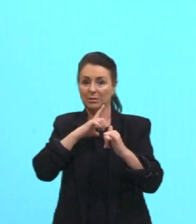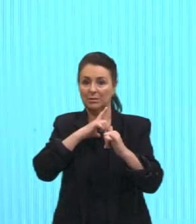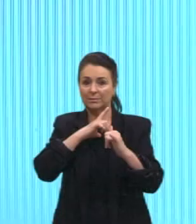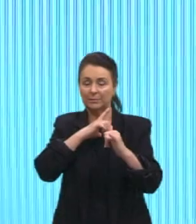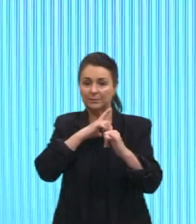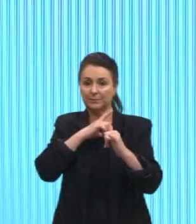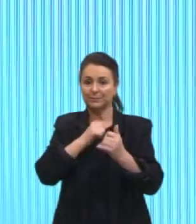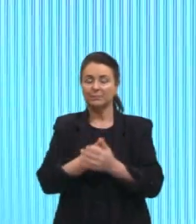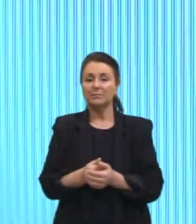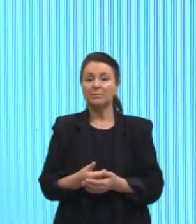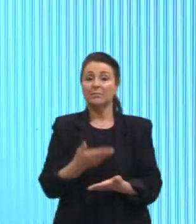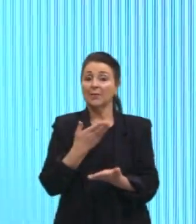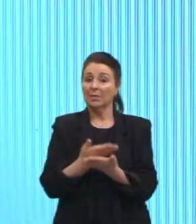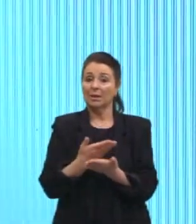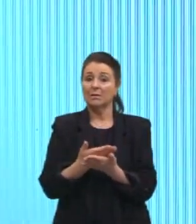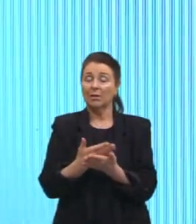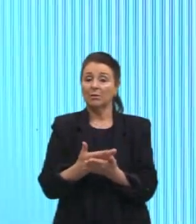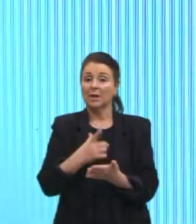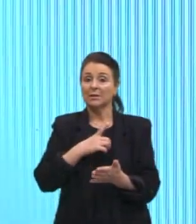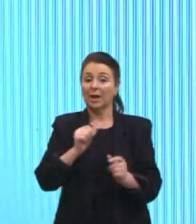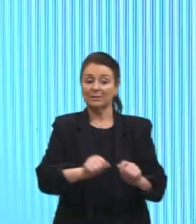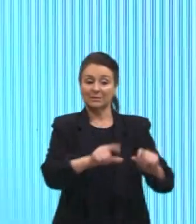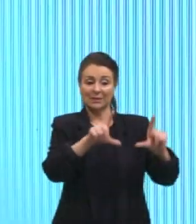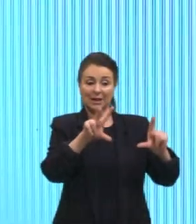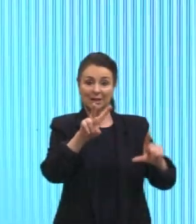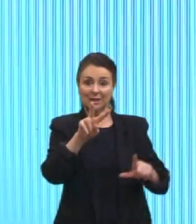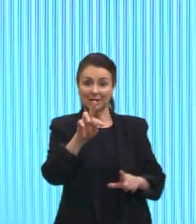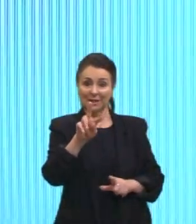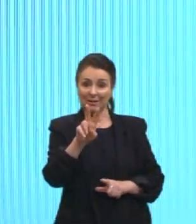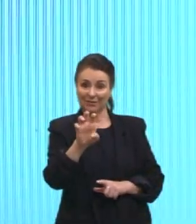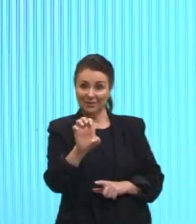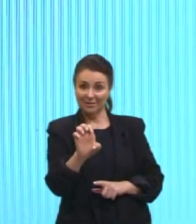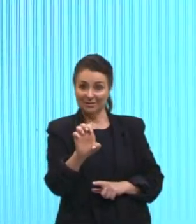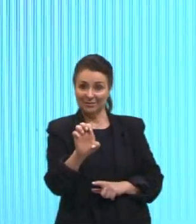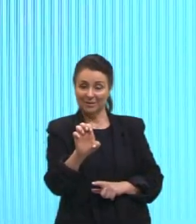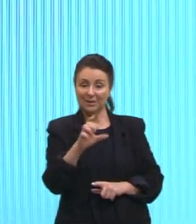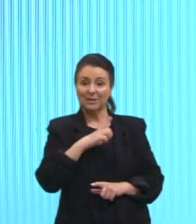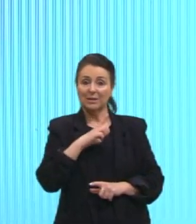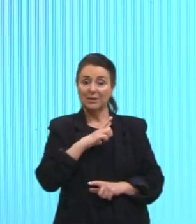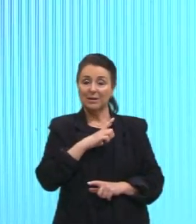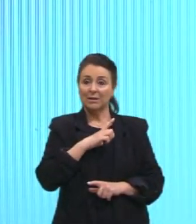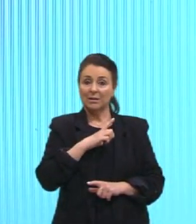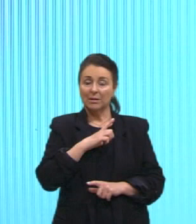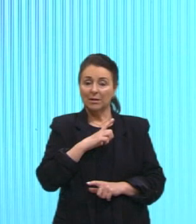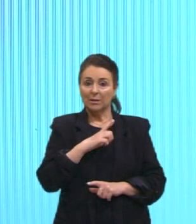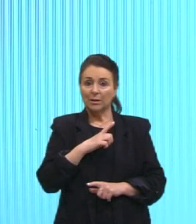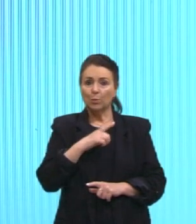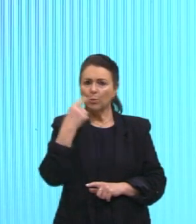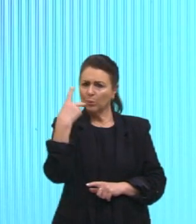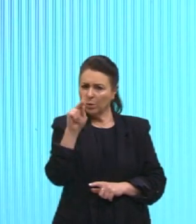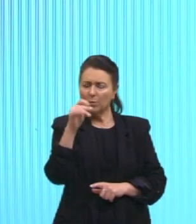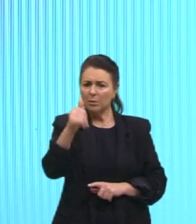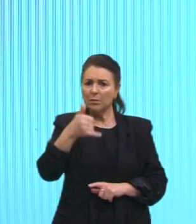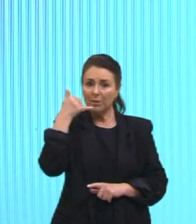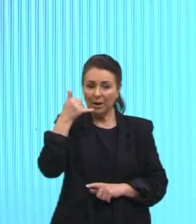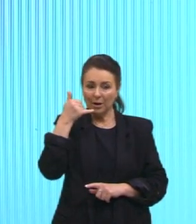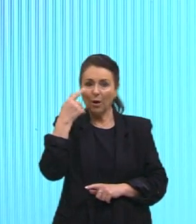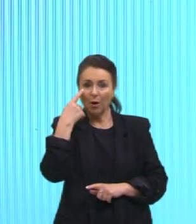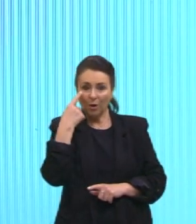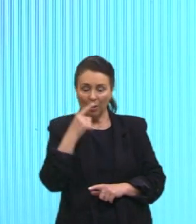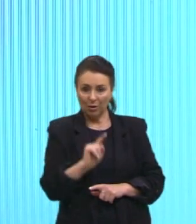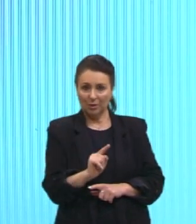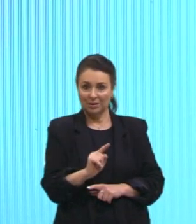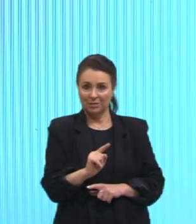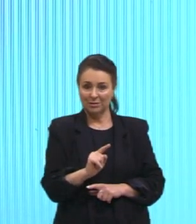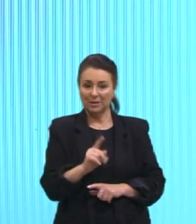aulas da TVE, dá uma, uma, um, com a tua câmera, aponta aí, certo, que vai te